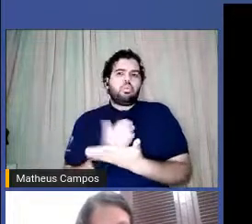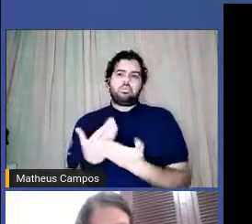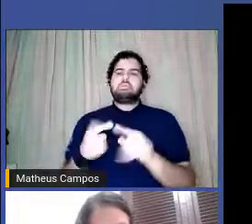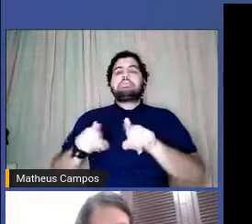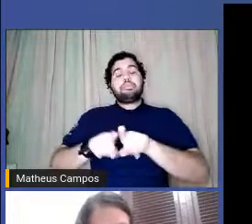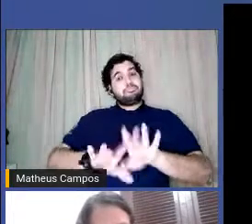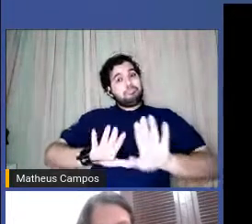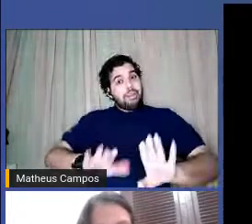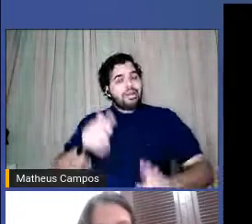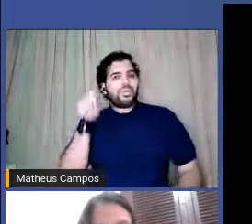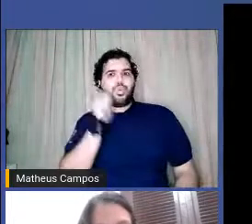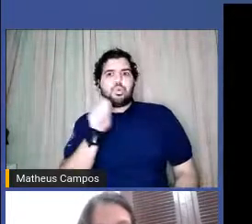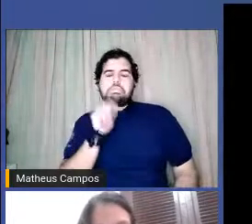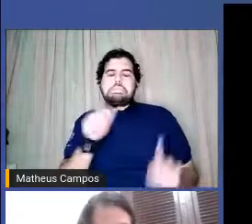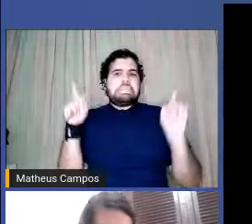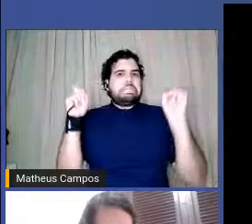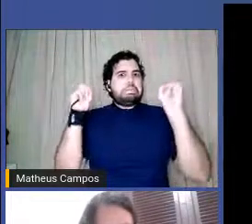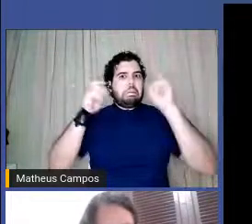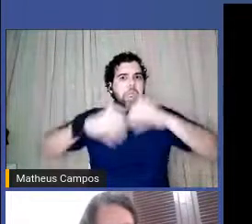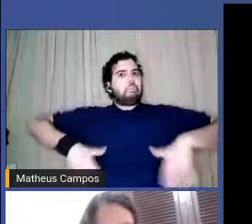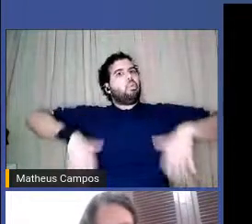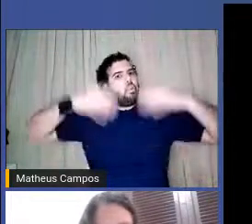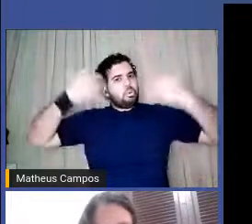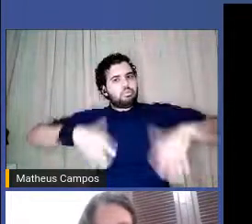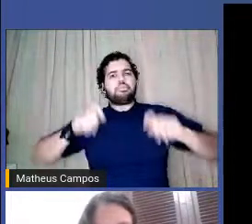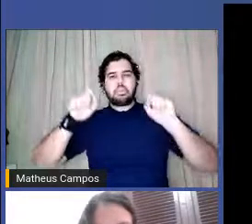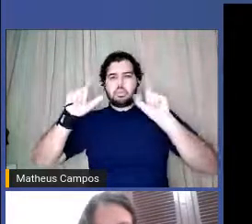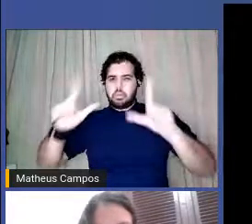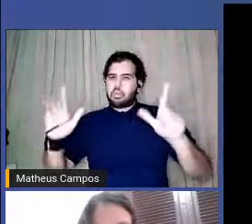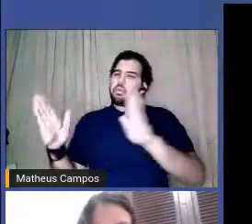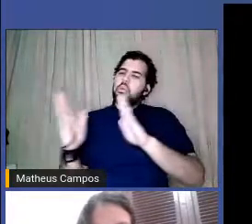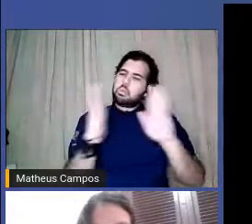tornando muito. É, pode passar o slide.